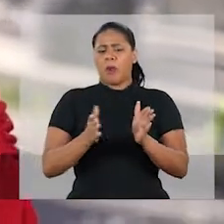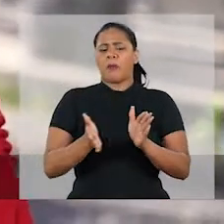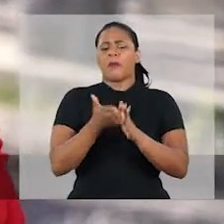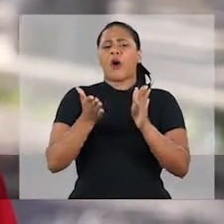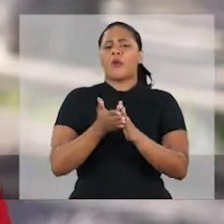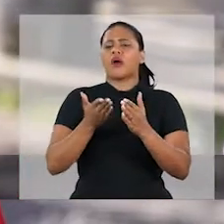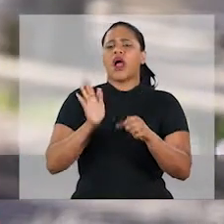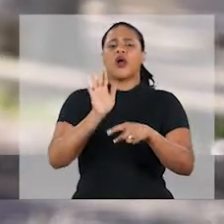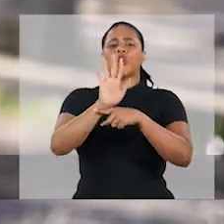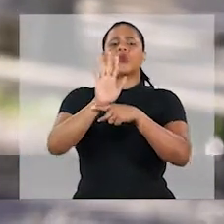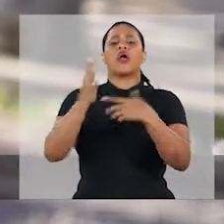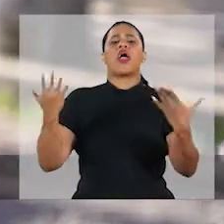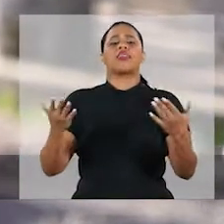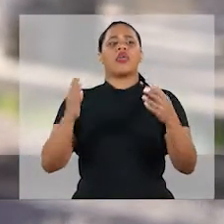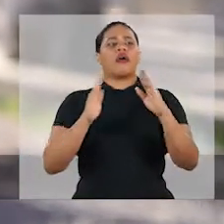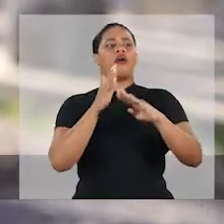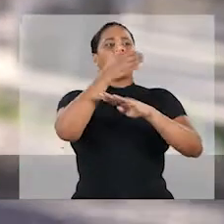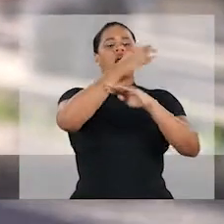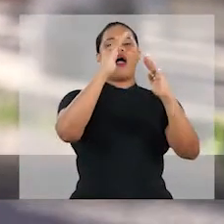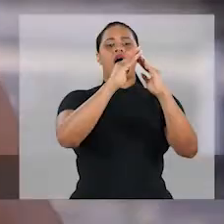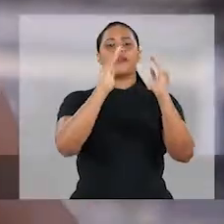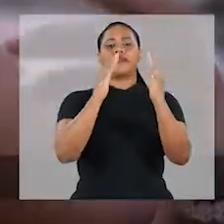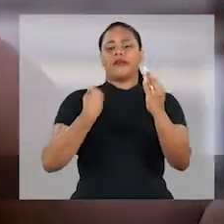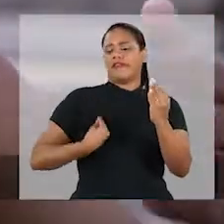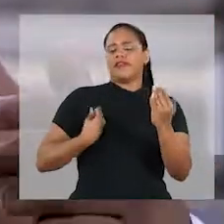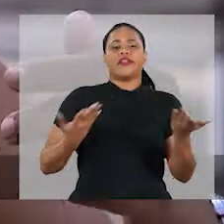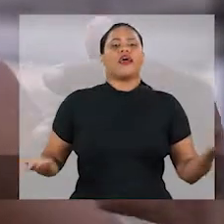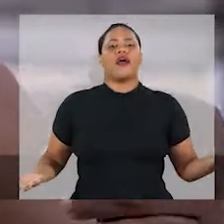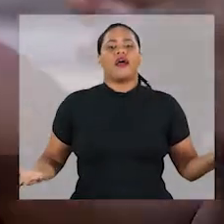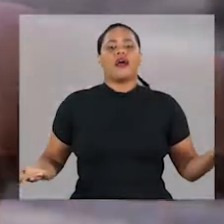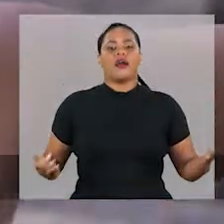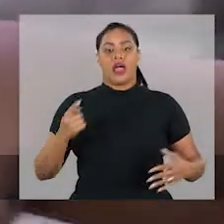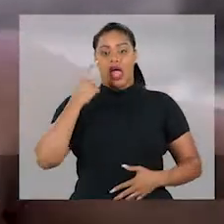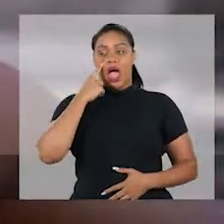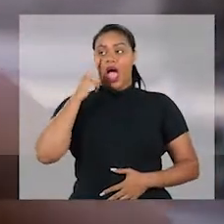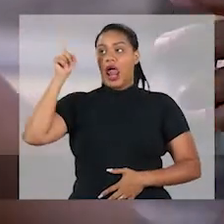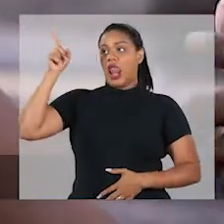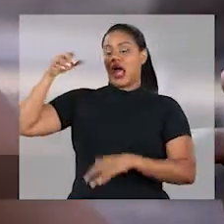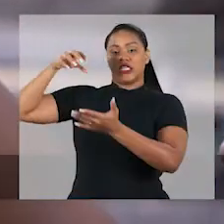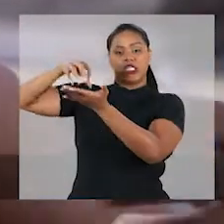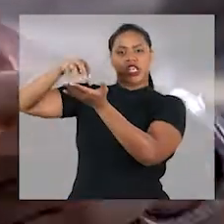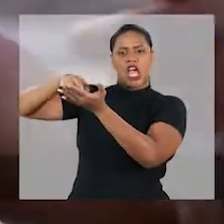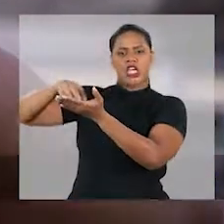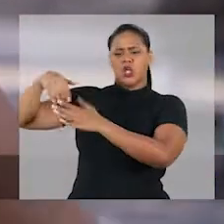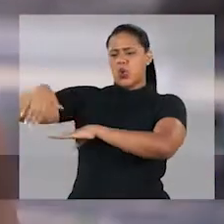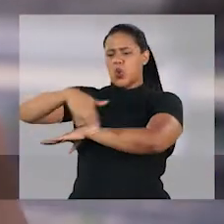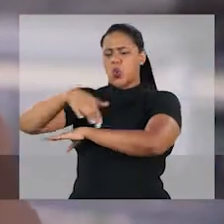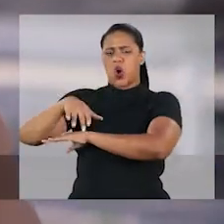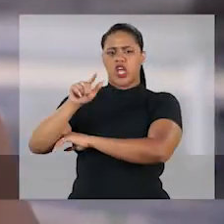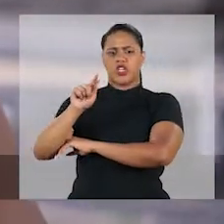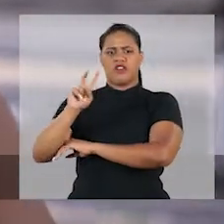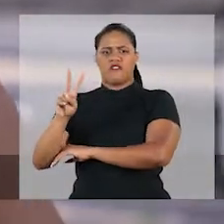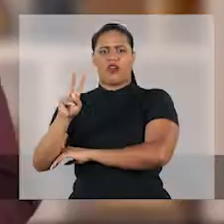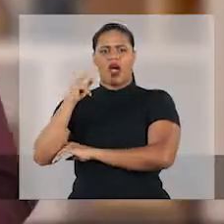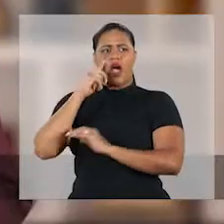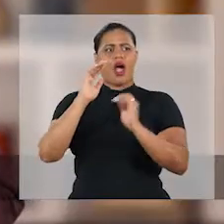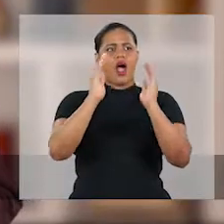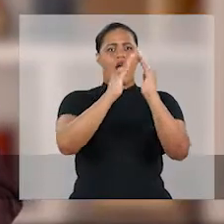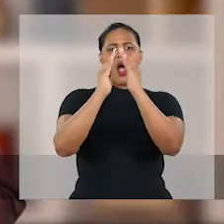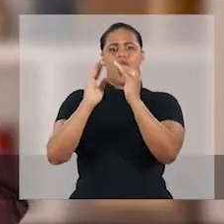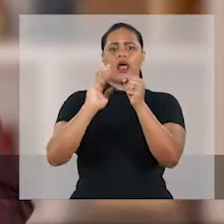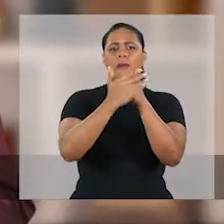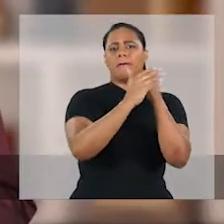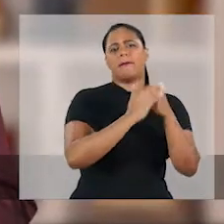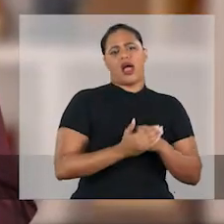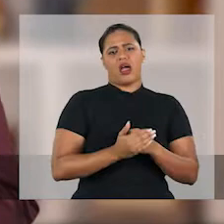para pobre. Como é que o BRT vai vir para a minha casa, a minha vida? Não adianta só estar lá no centro, dentro do Vag, sendo que a gente mora na napeferia. O Velho